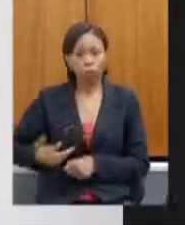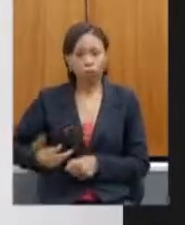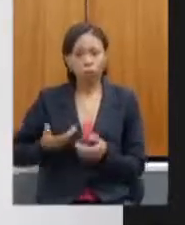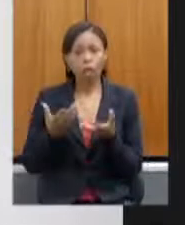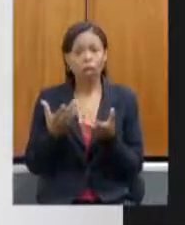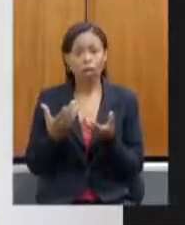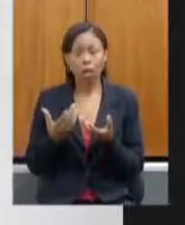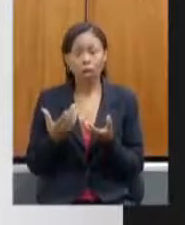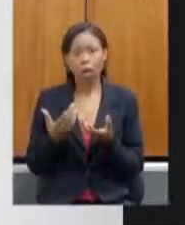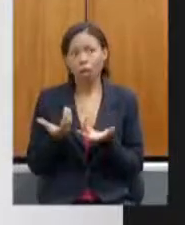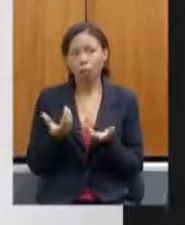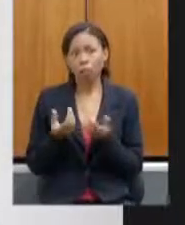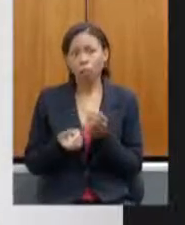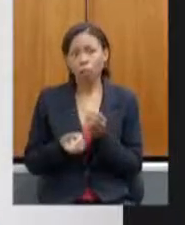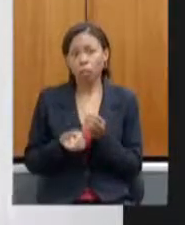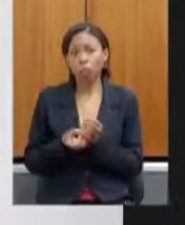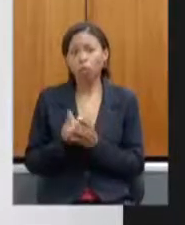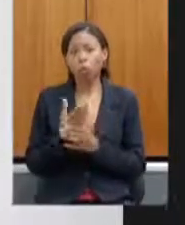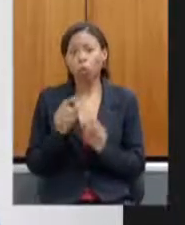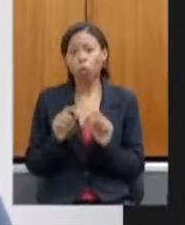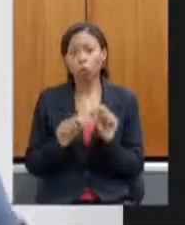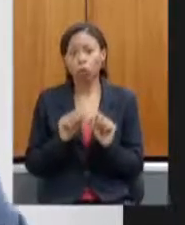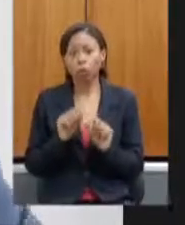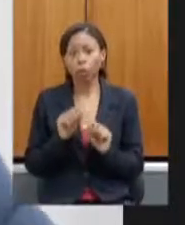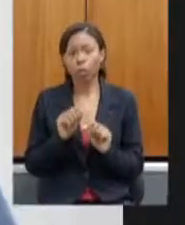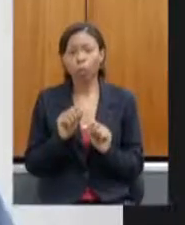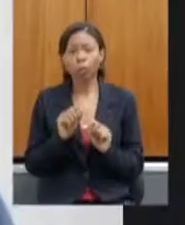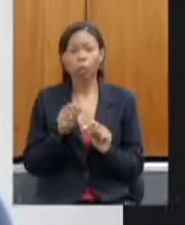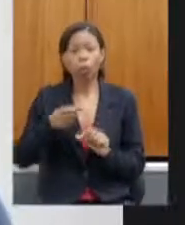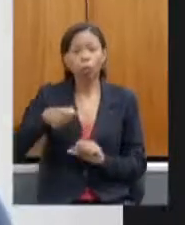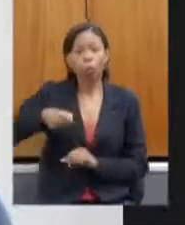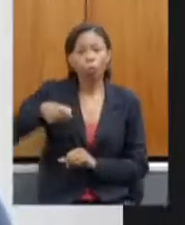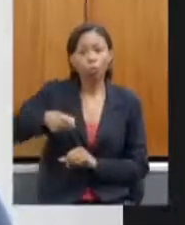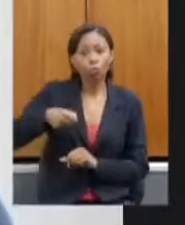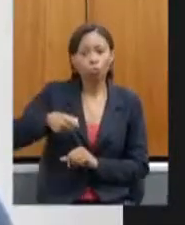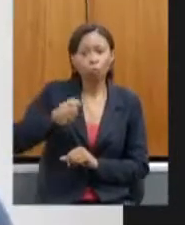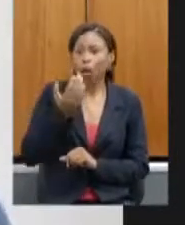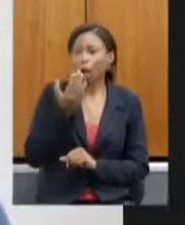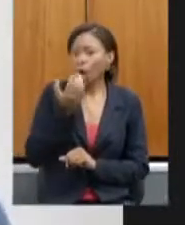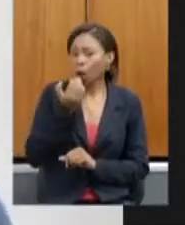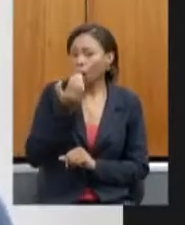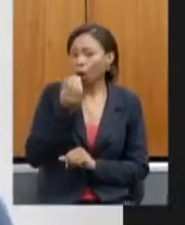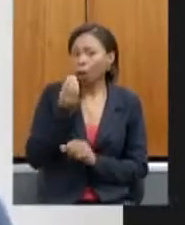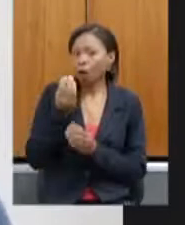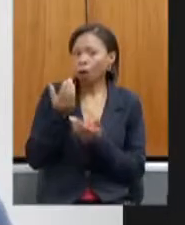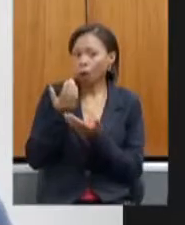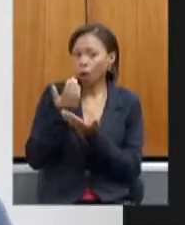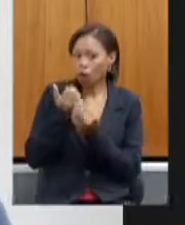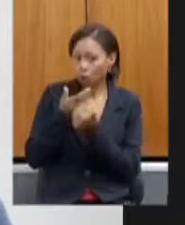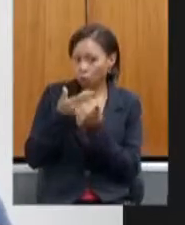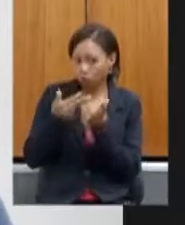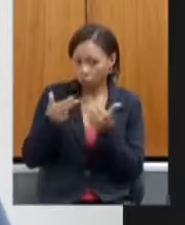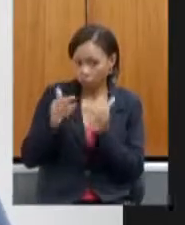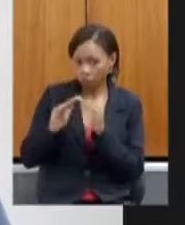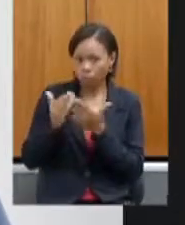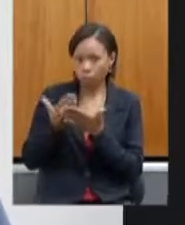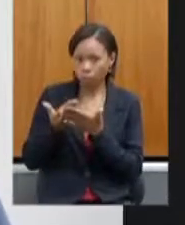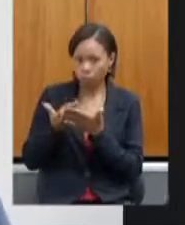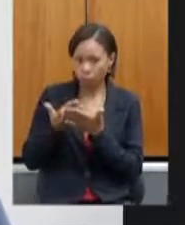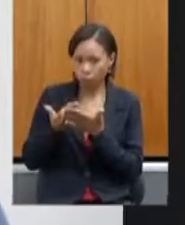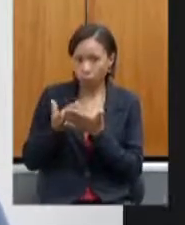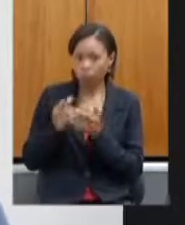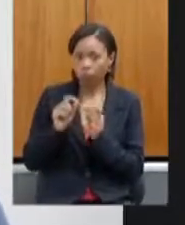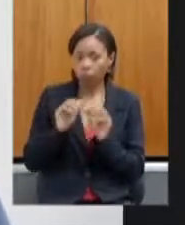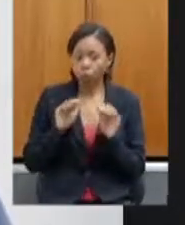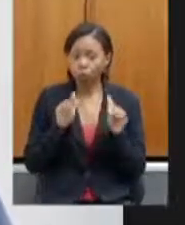Bolsa Mereno durante um certo período para crianças, filhas de famílias em situação de extrema